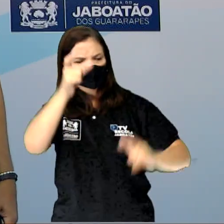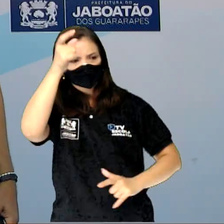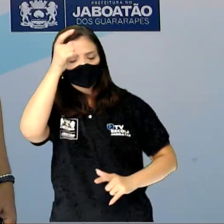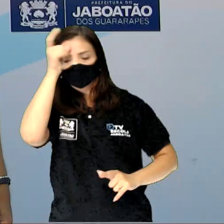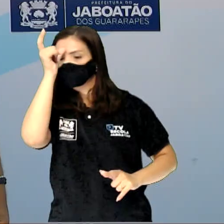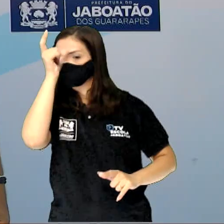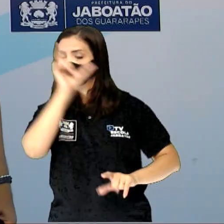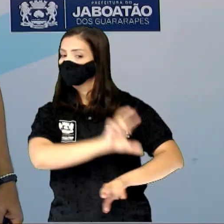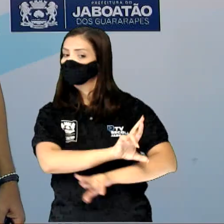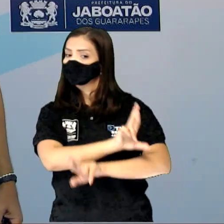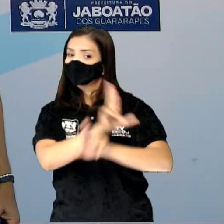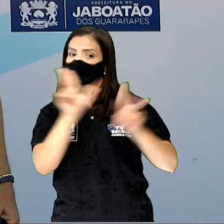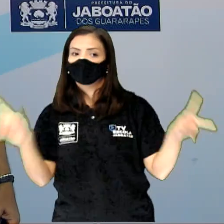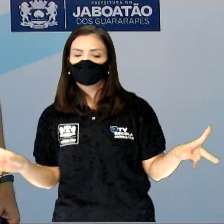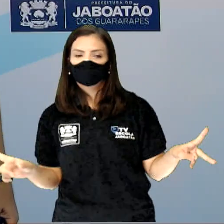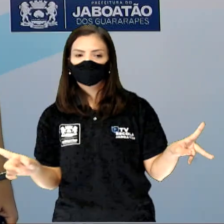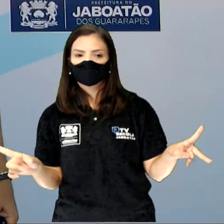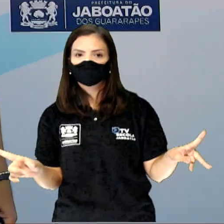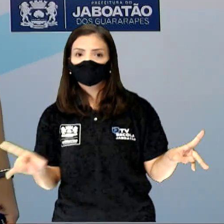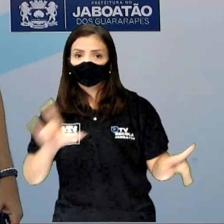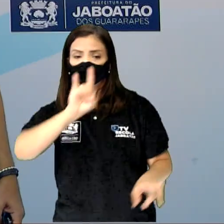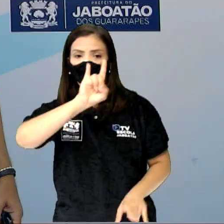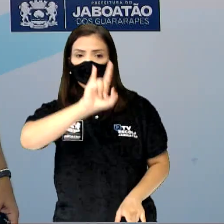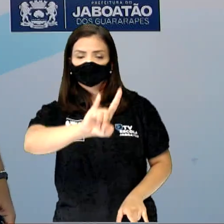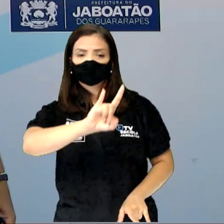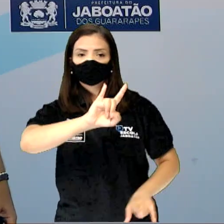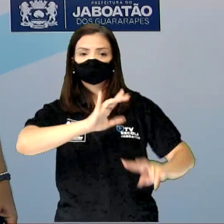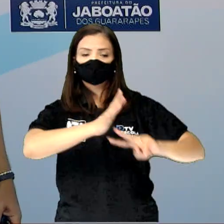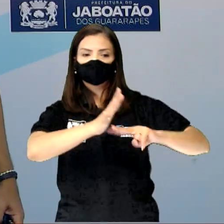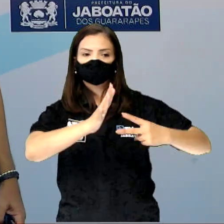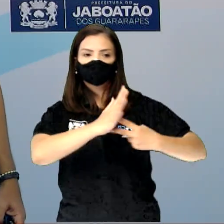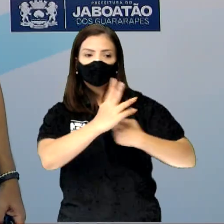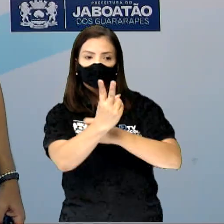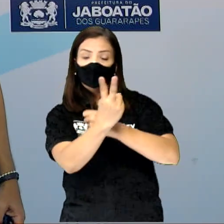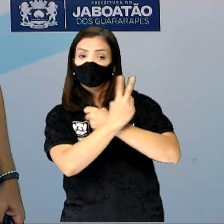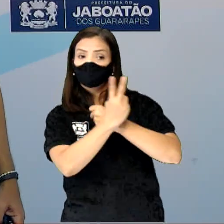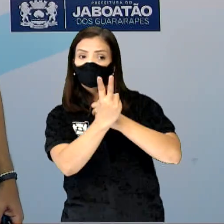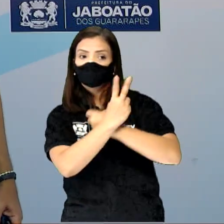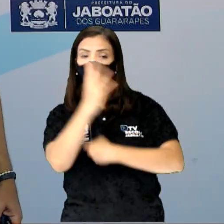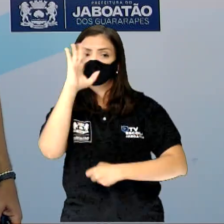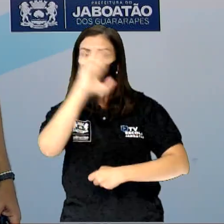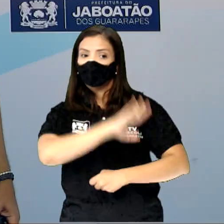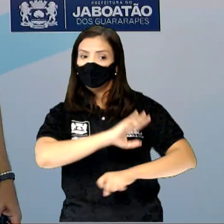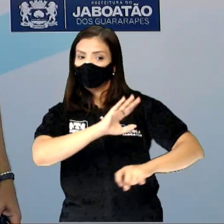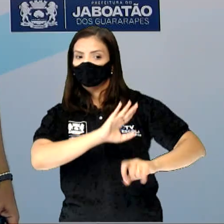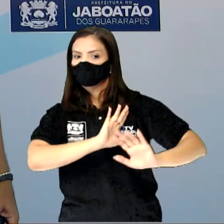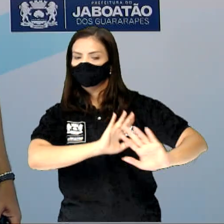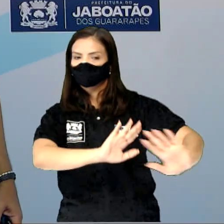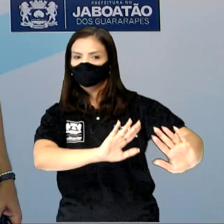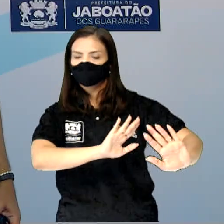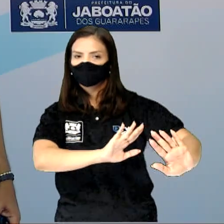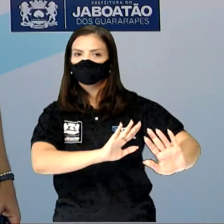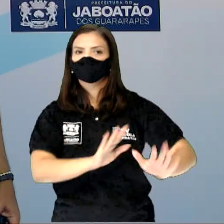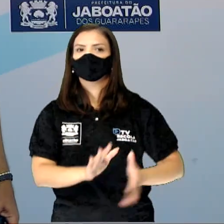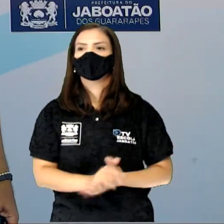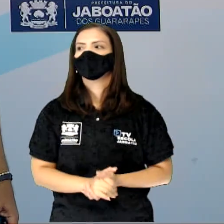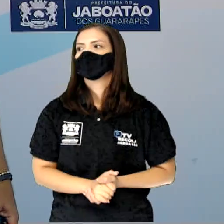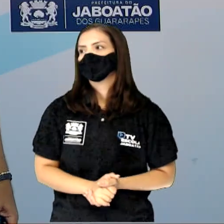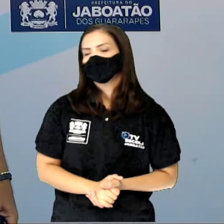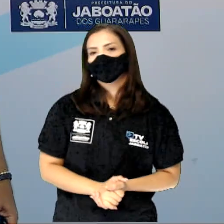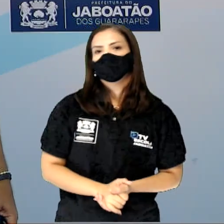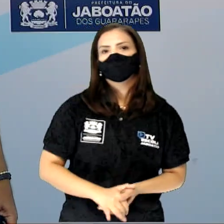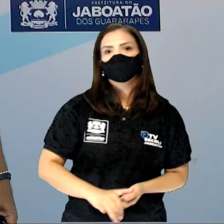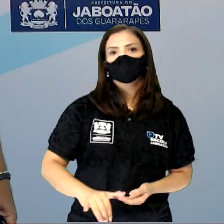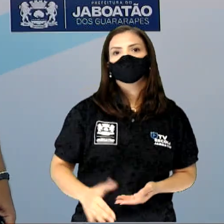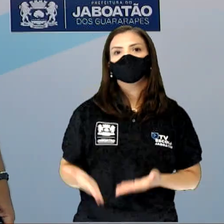Isso é para espantar o mal. Da mesma forma que esse símbolo aqui é amor eterno.